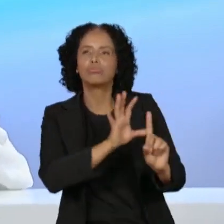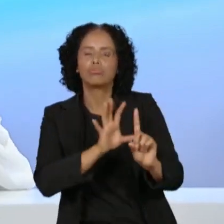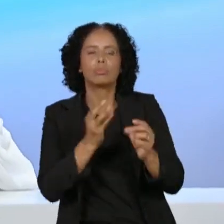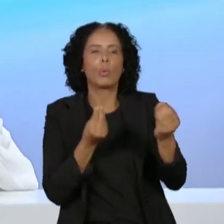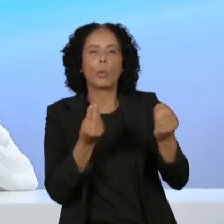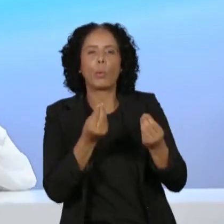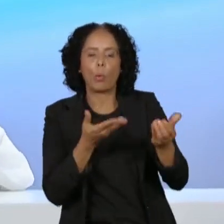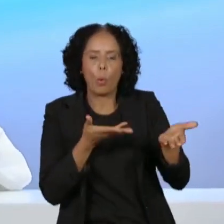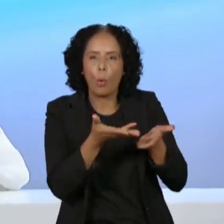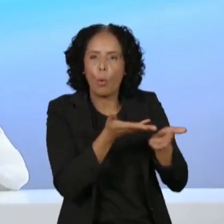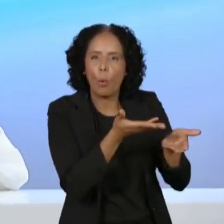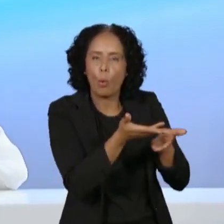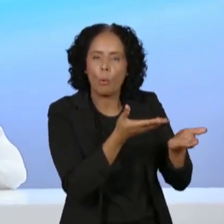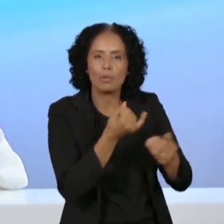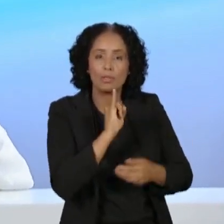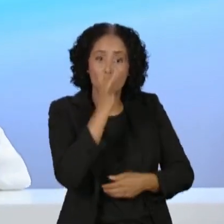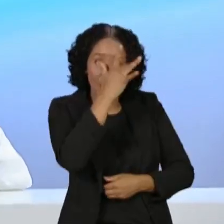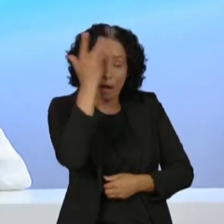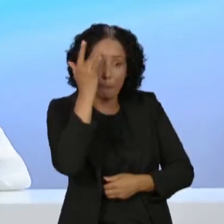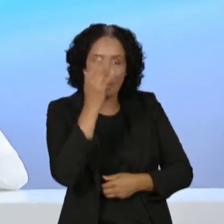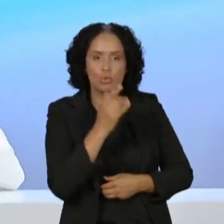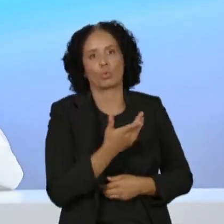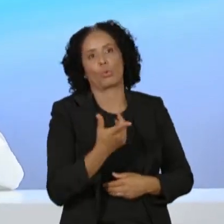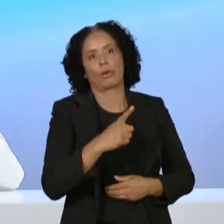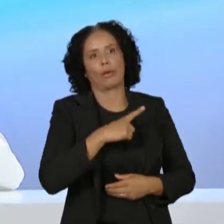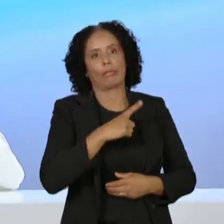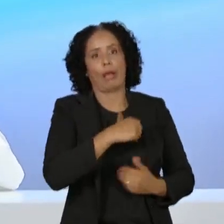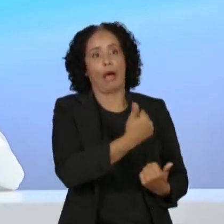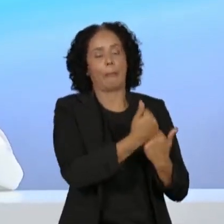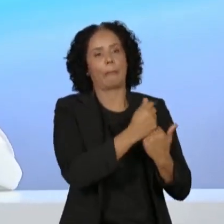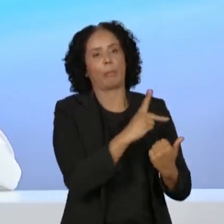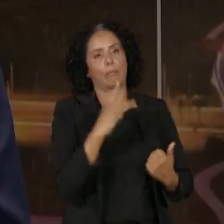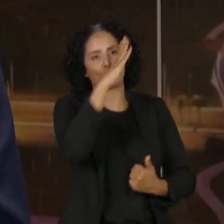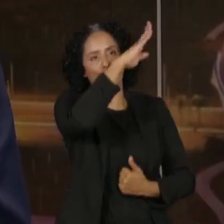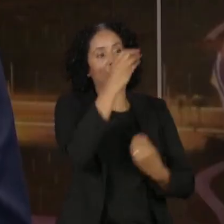eleitor de centro-direita pode se ver no governo Lula?